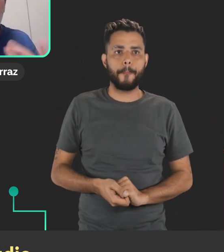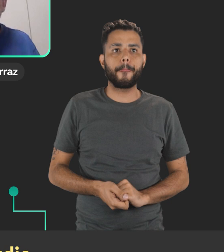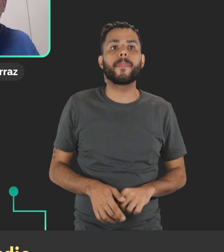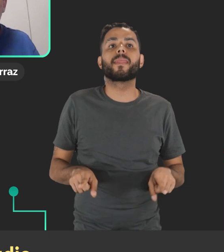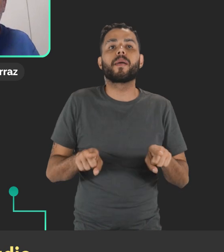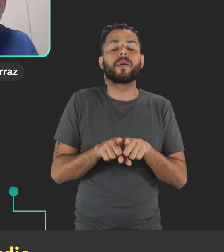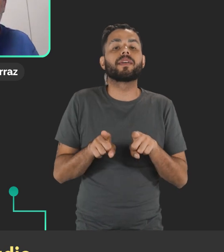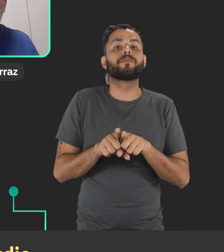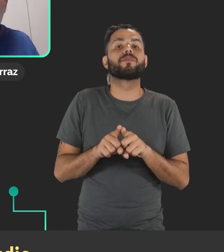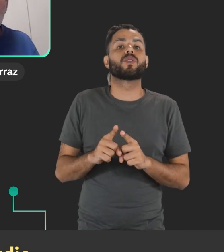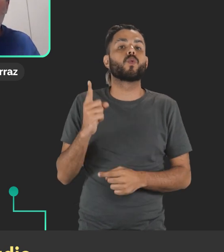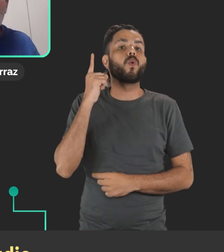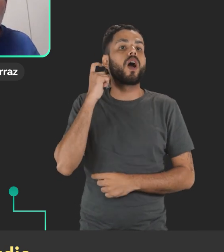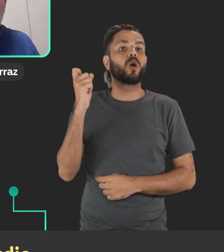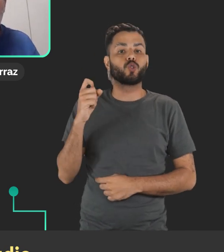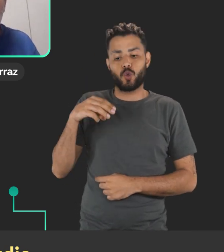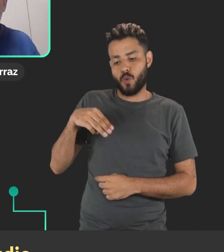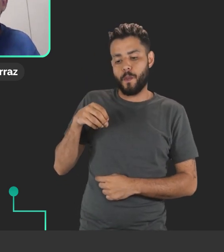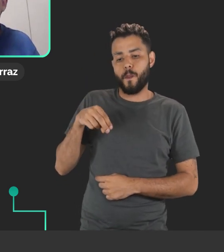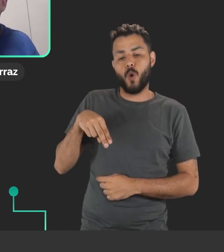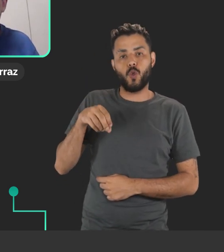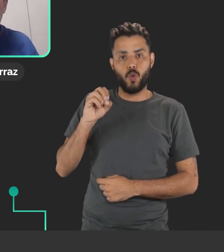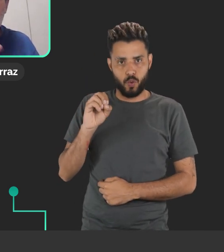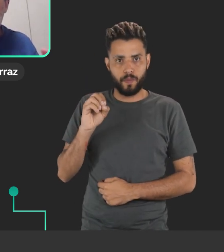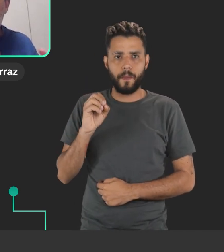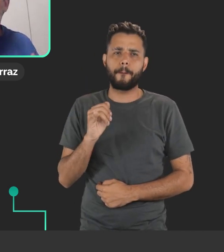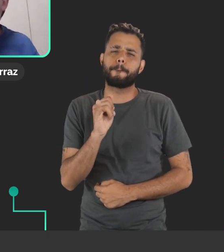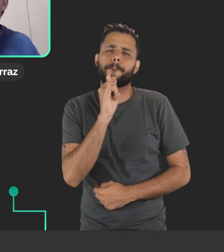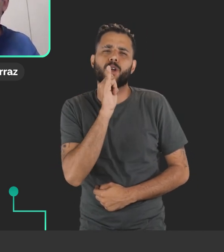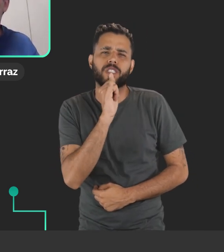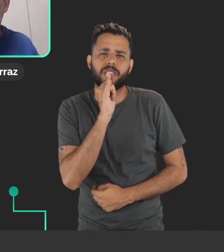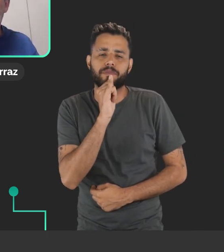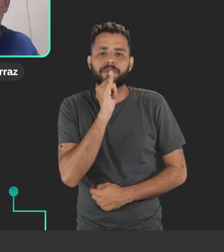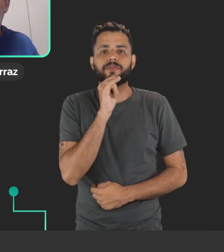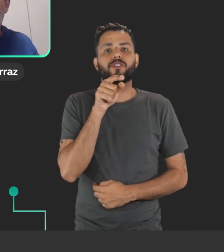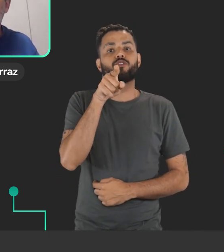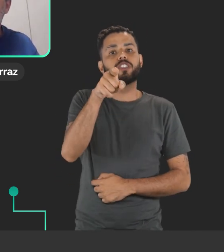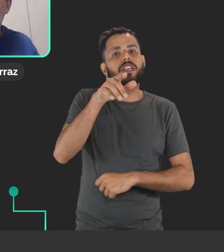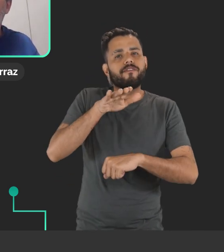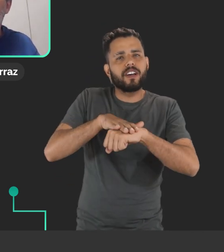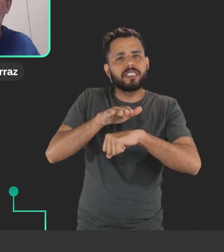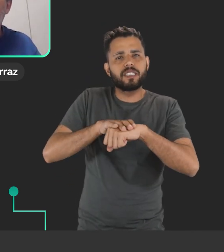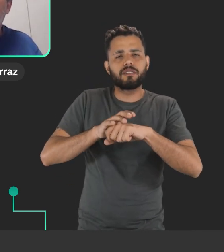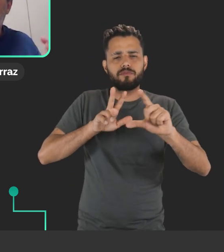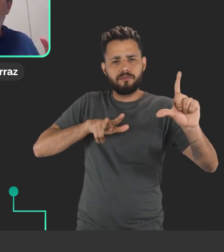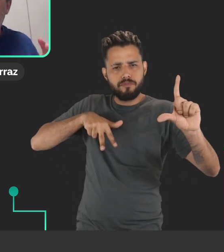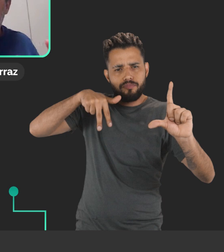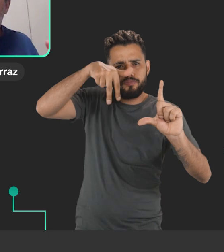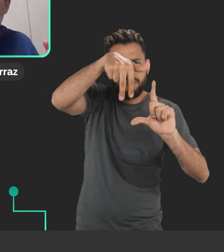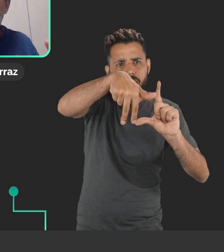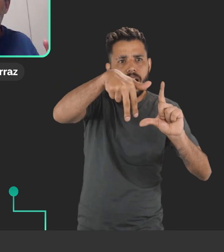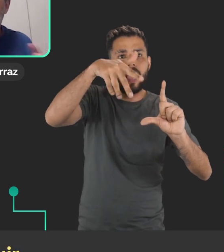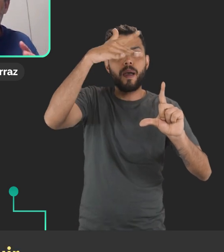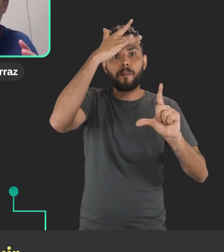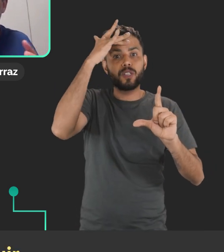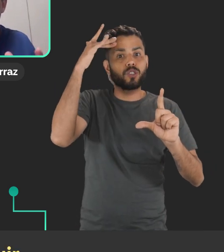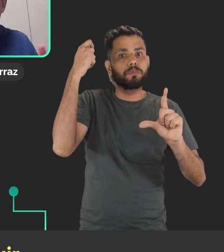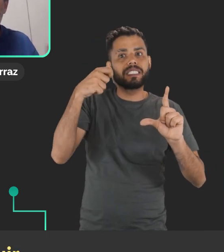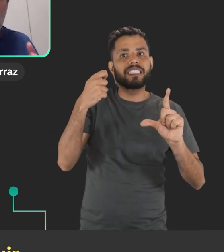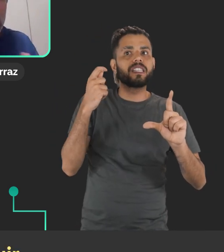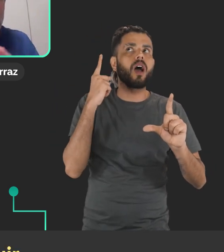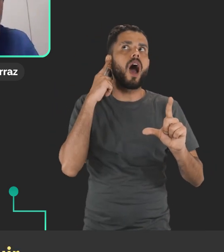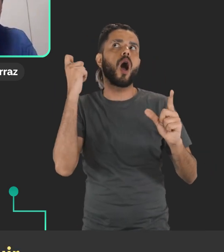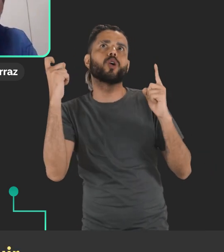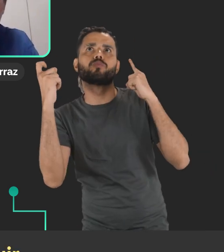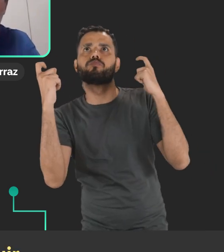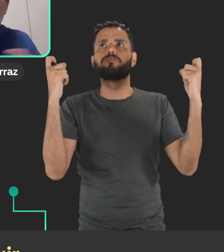E também possibilitar a opção de áudio em mono, né, imagina aquela situação que eu comentei no começo, né, aquele desafio de você fazer um ambiente imersivo, que